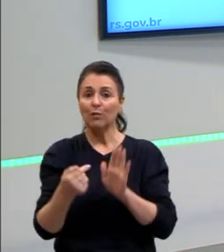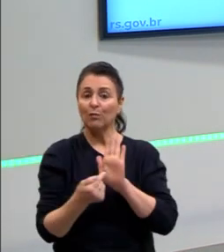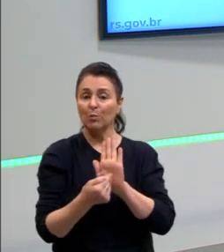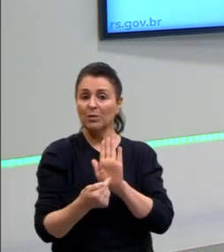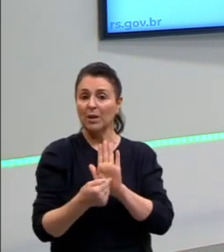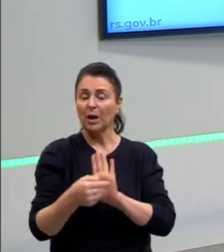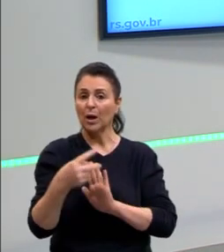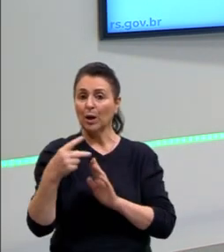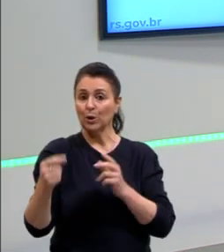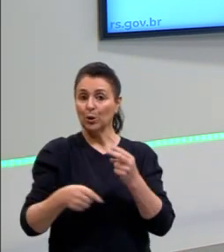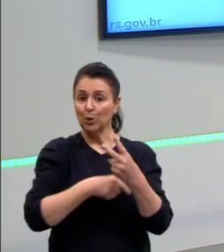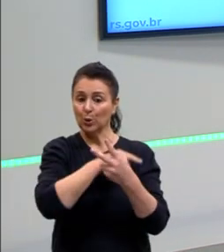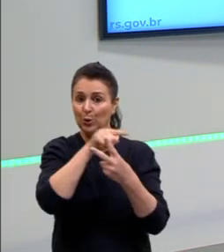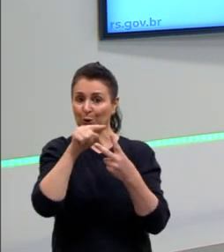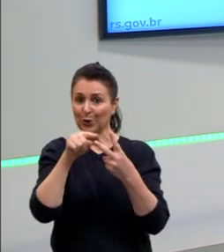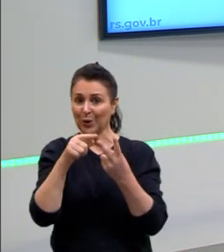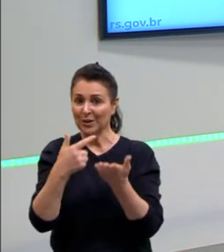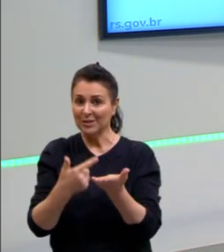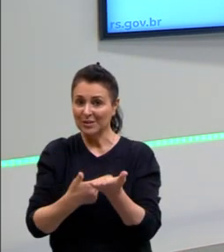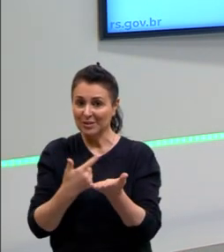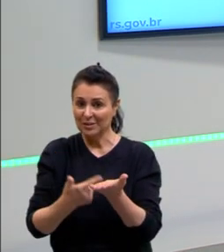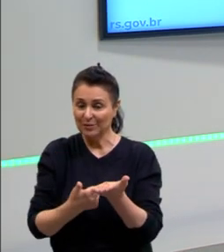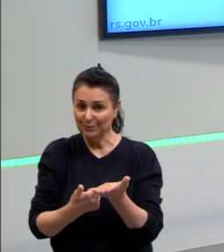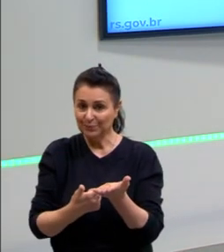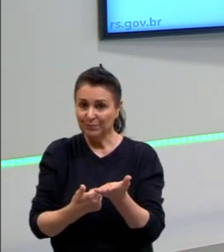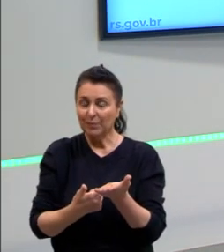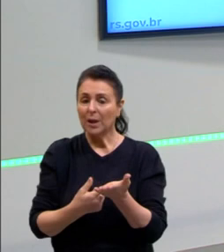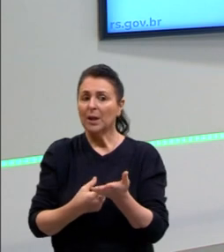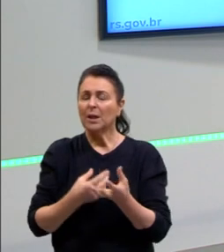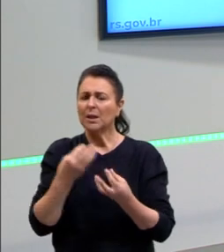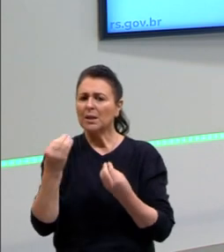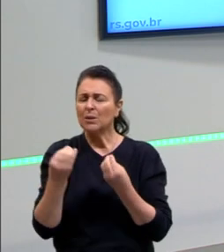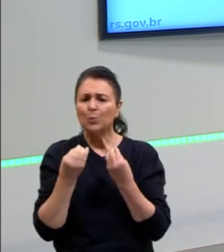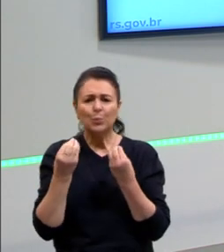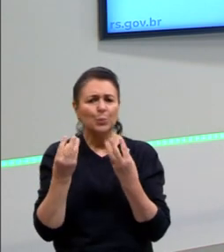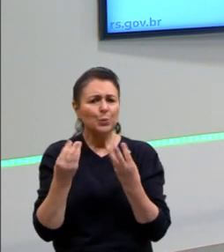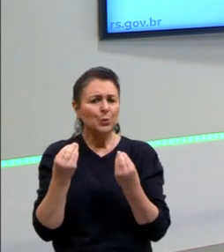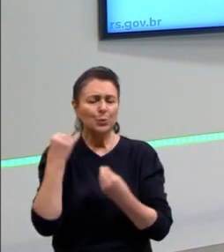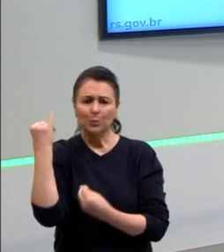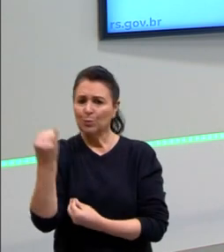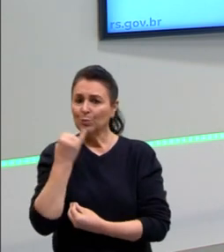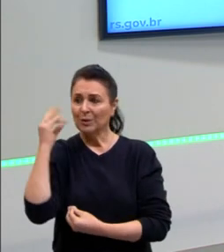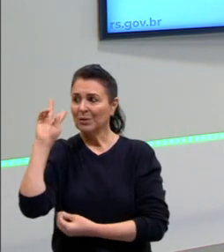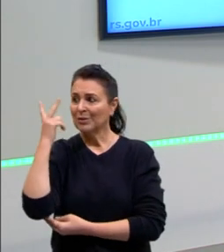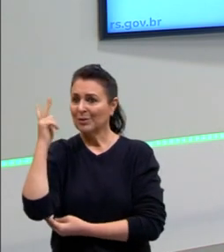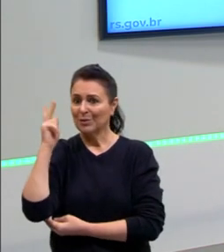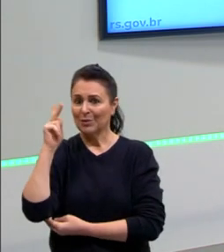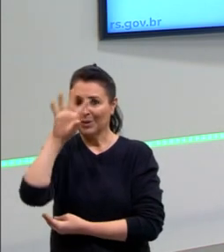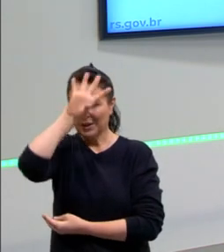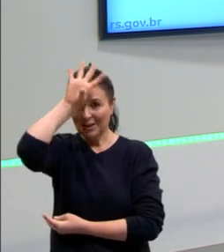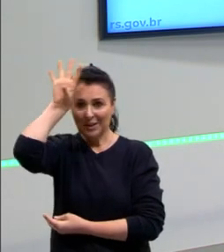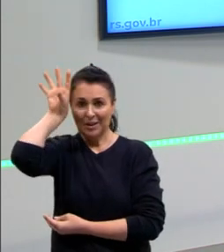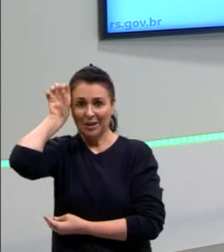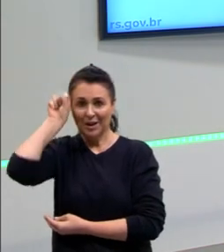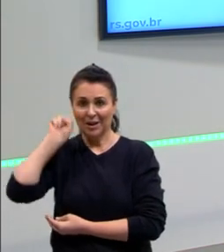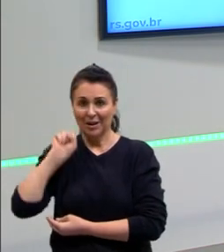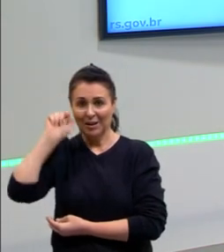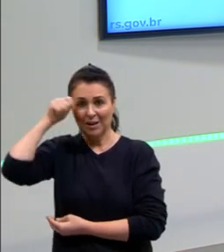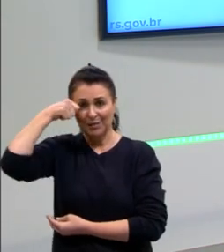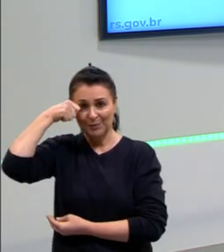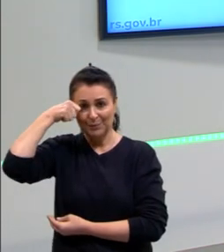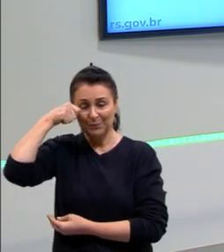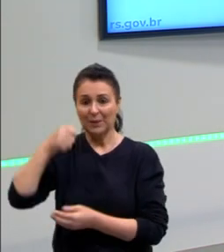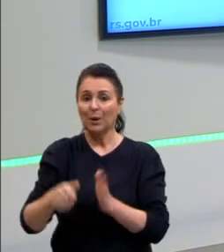dois livros para mostrar duas produções muito importantes sobre a história da África. Um deles